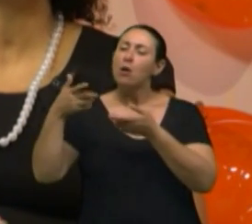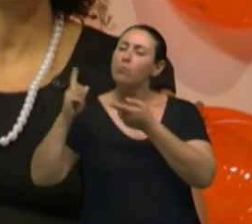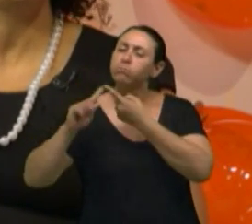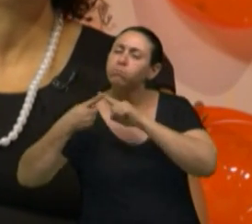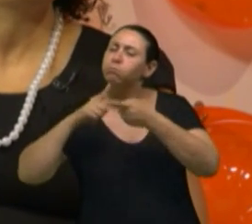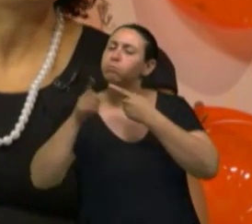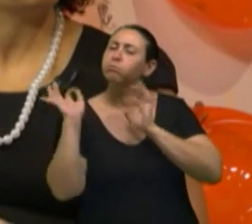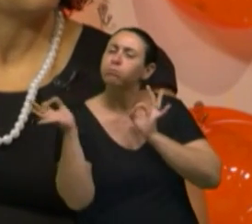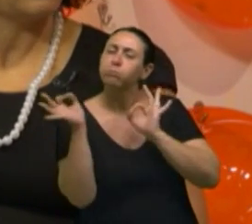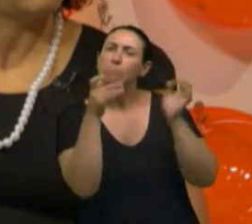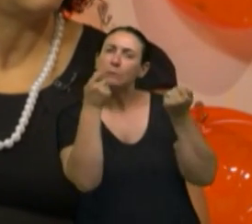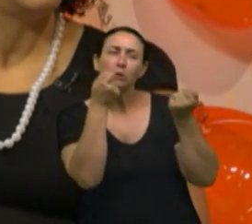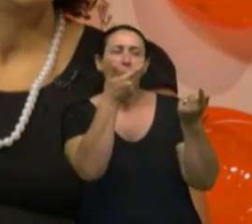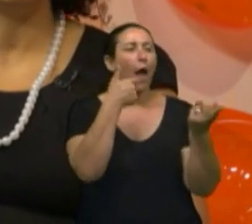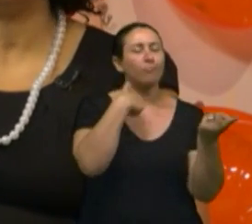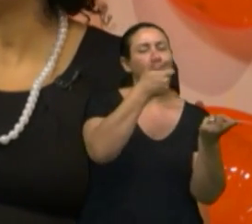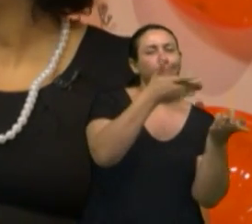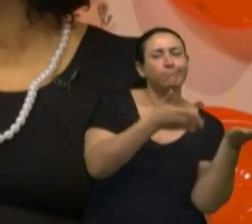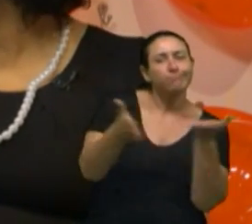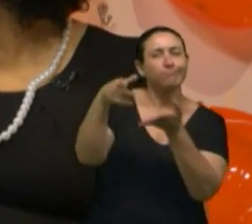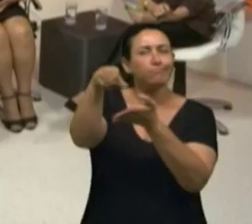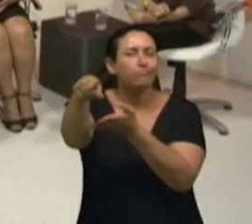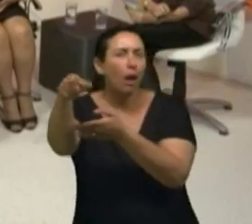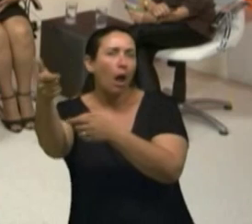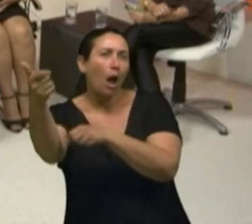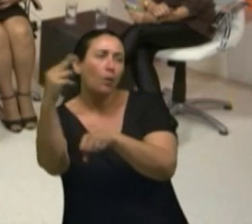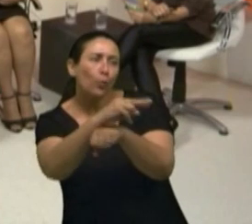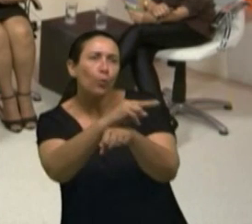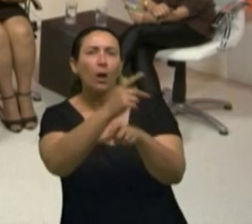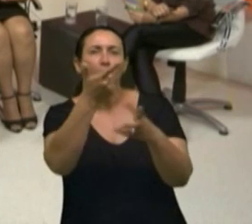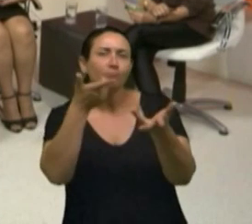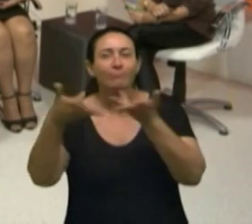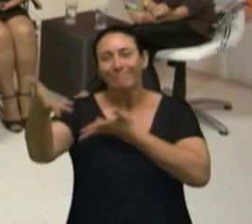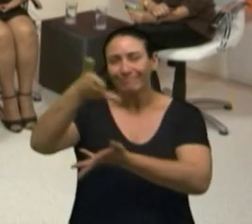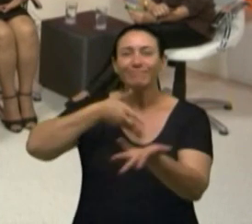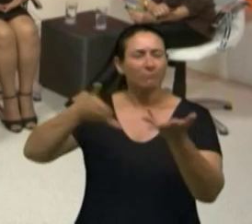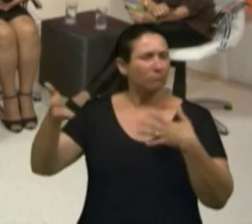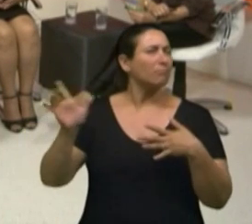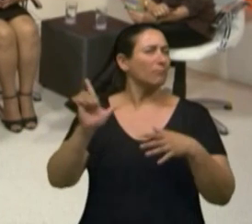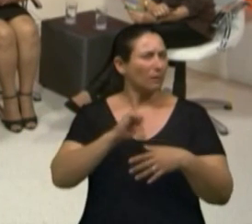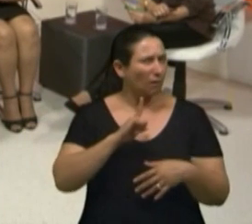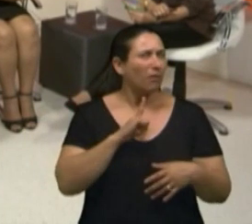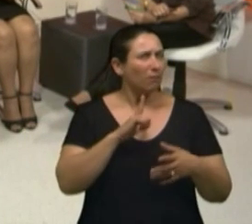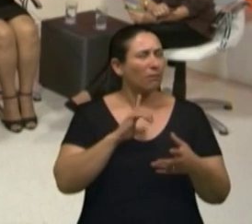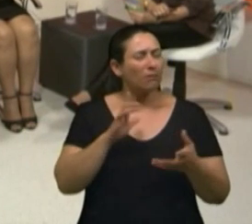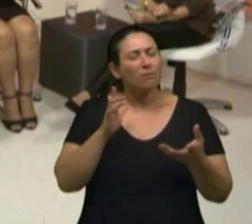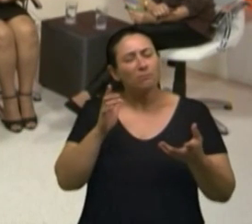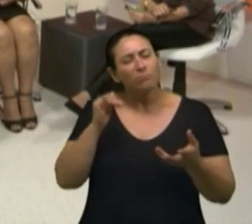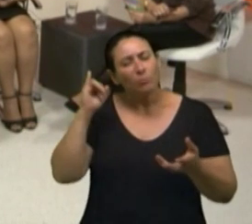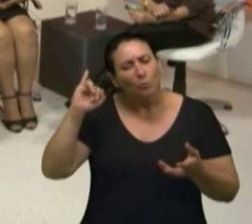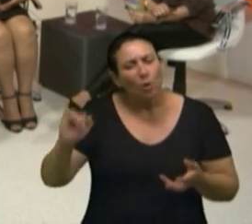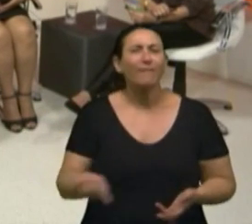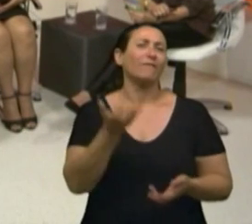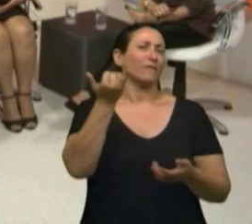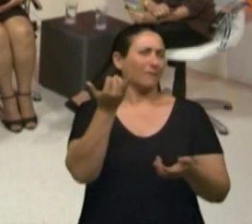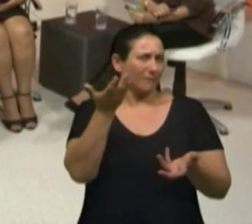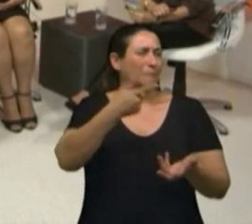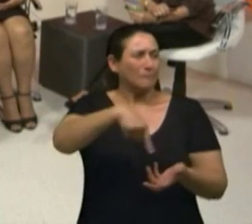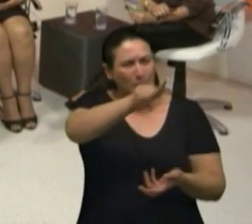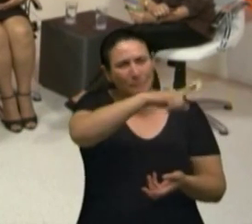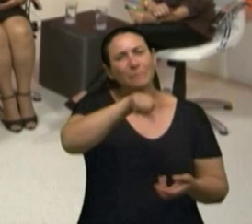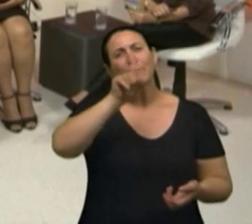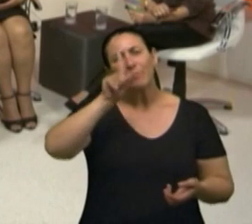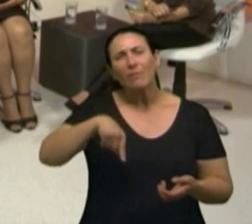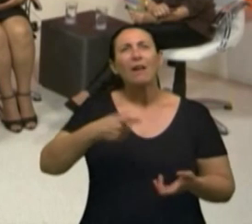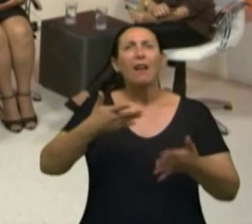E buscando que a gente possa, na nova etapa, ter condições de desfrutar, né? Ou seja, o lazer, ou